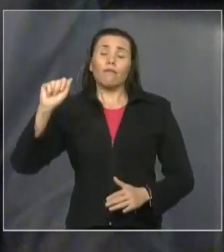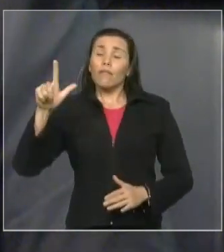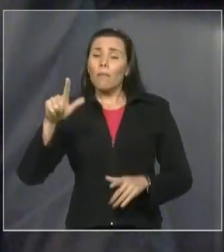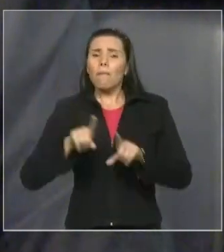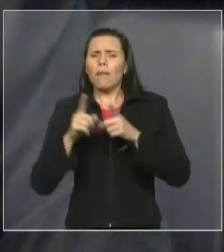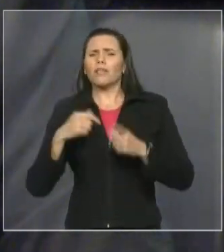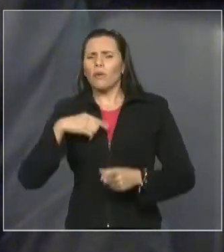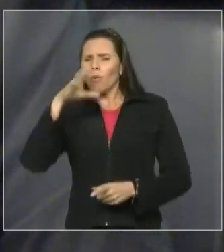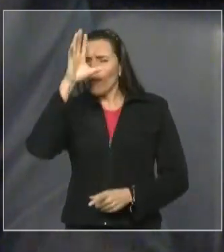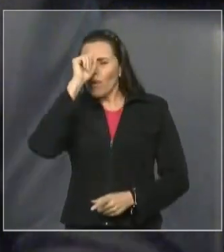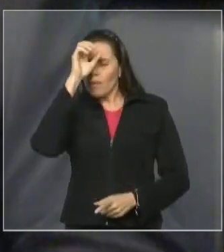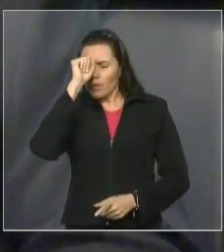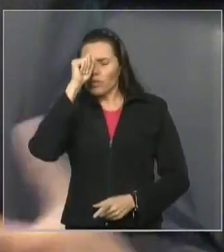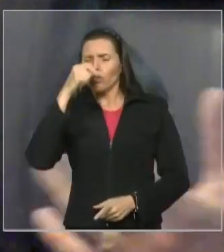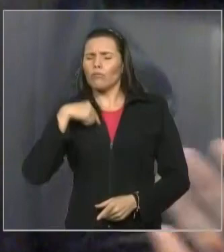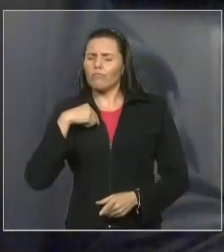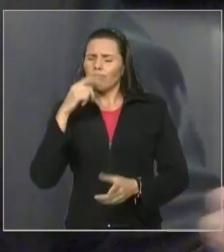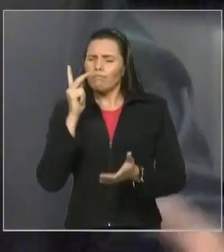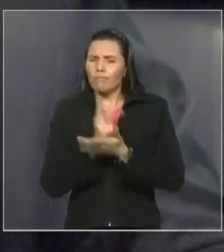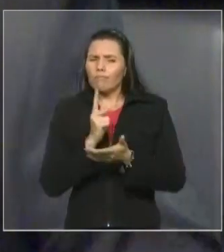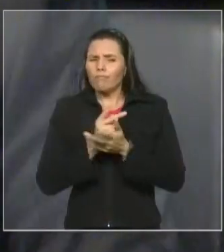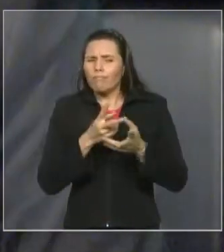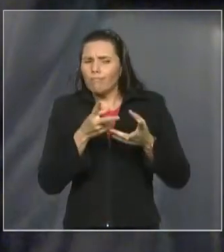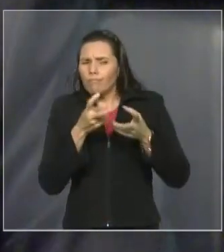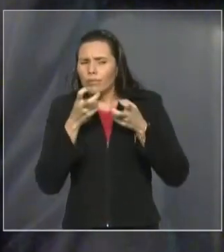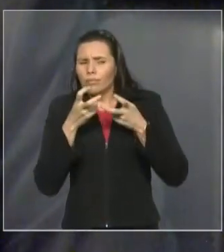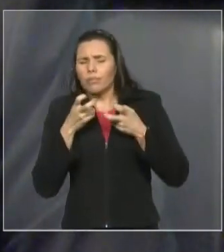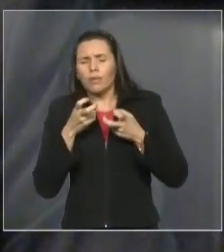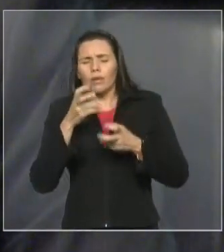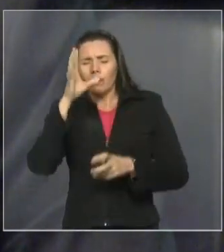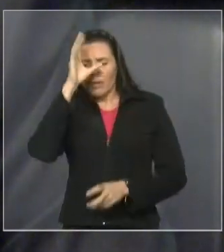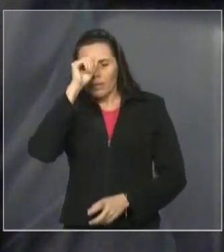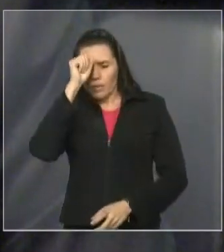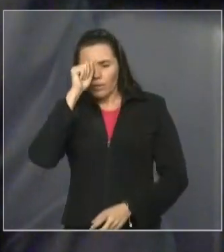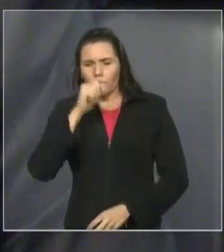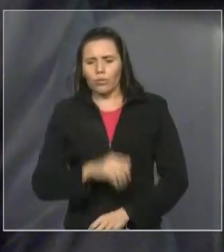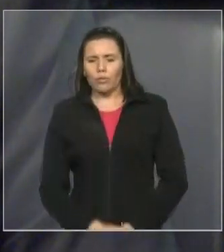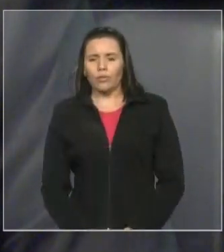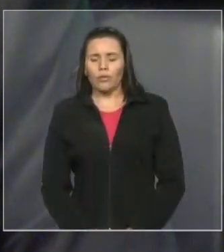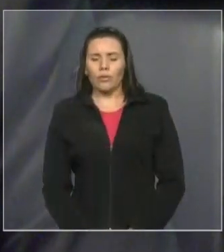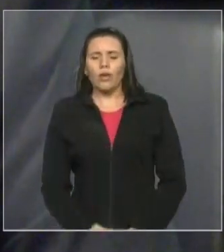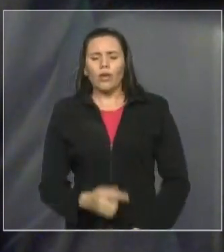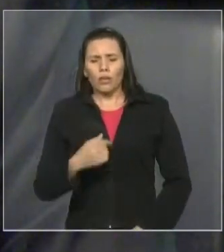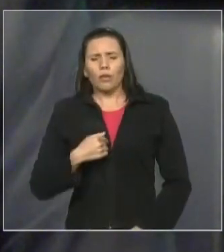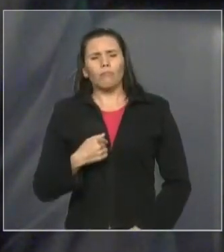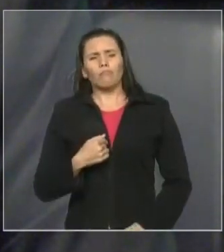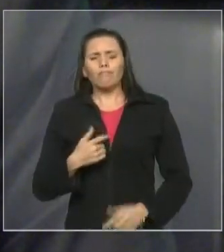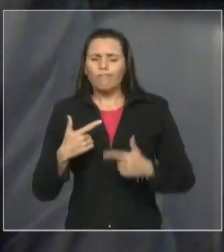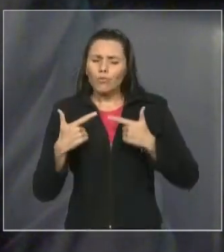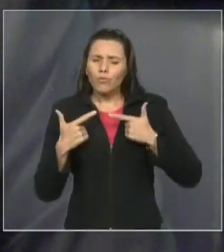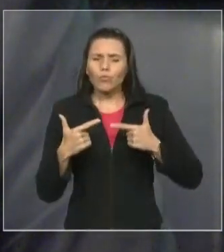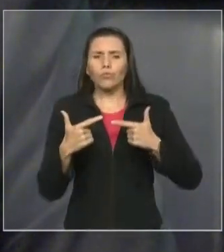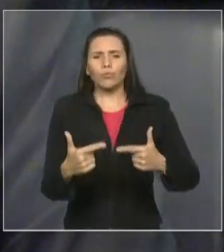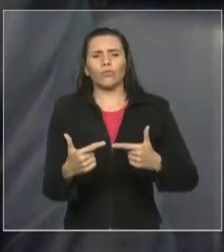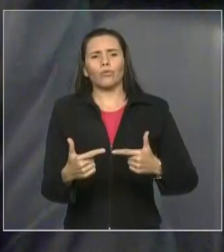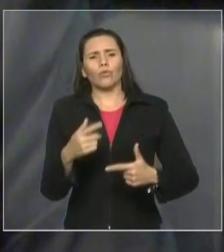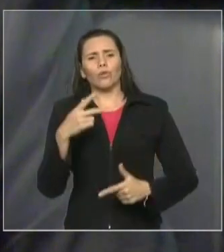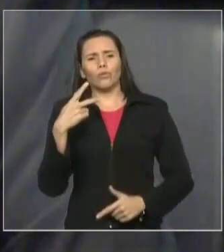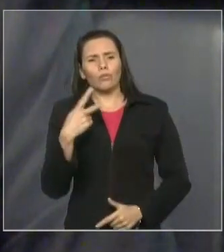muito a gestão pública e estadual, totalmente diferente da questão municipal. Então, eu queria lhe desejar muita sorte, muita